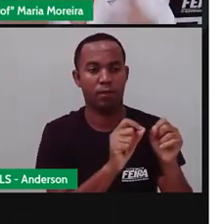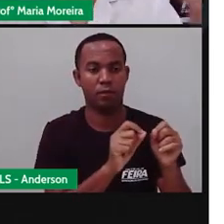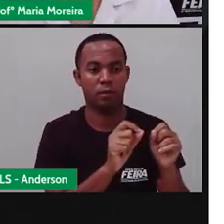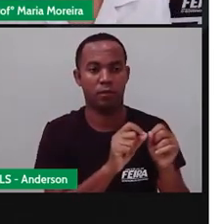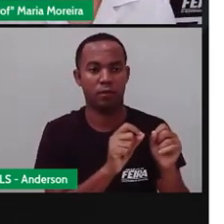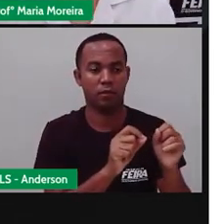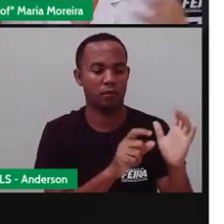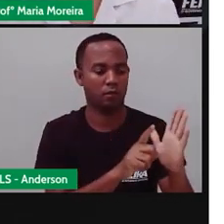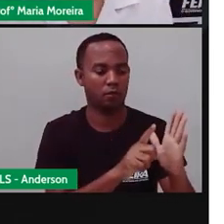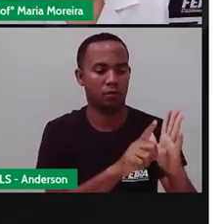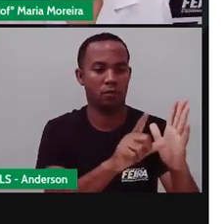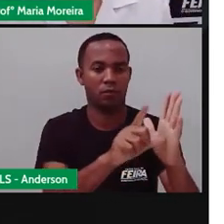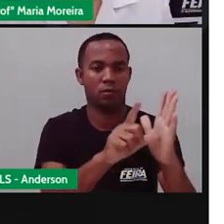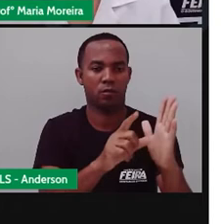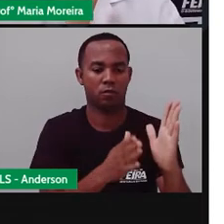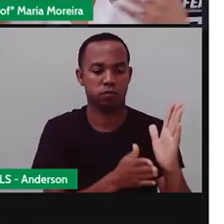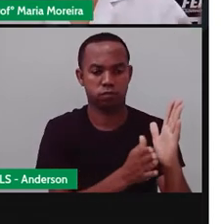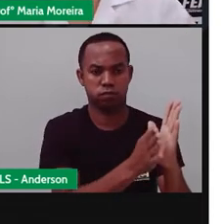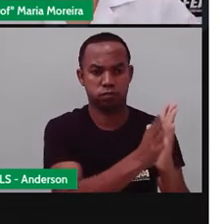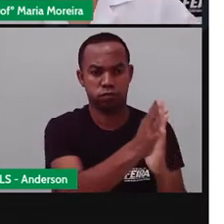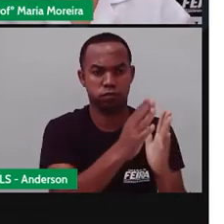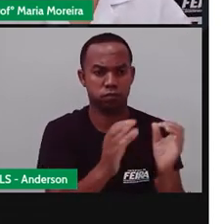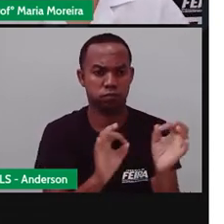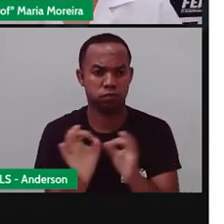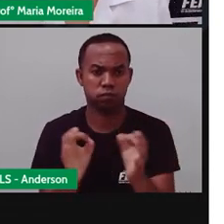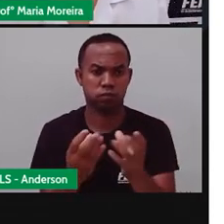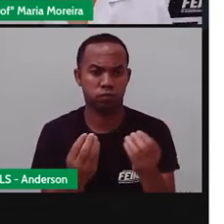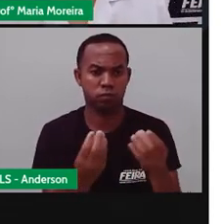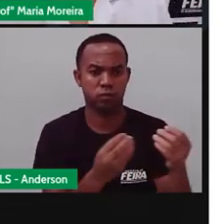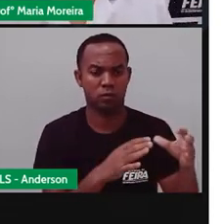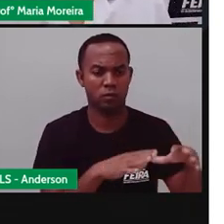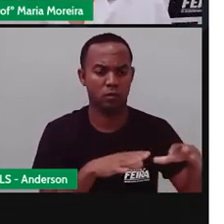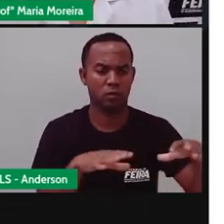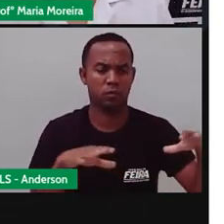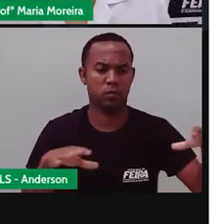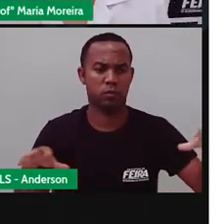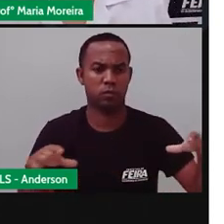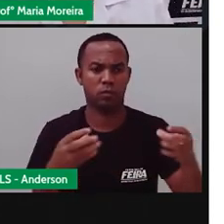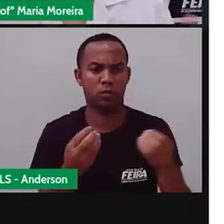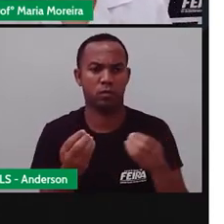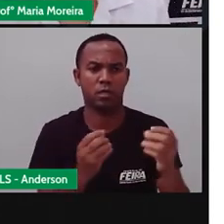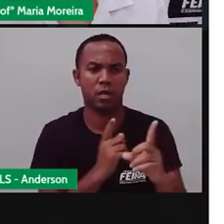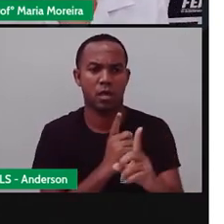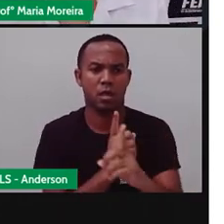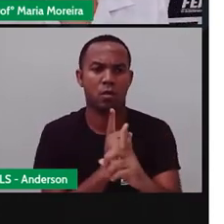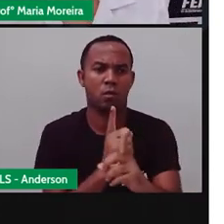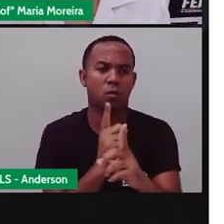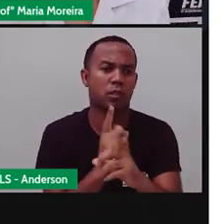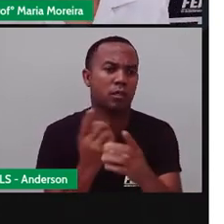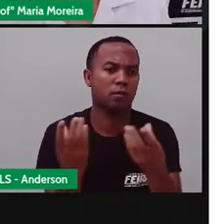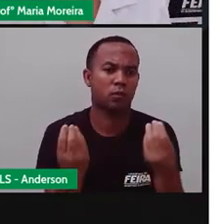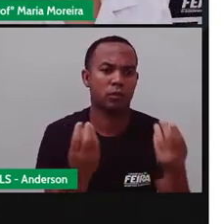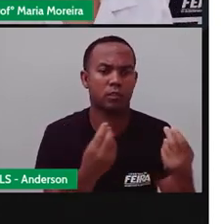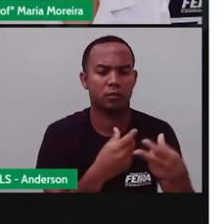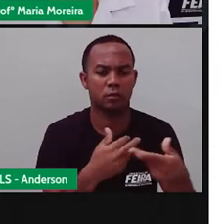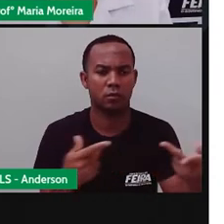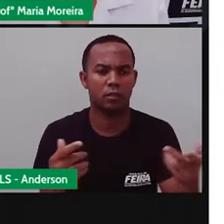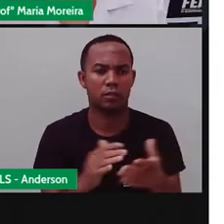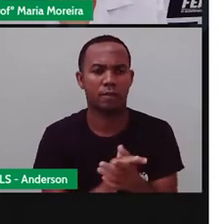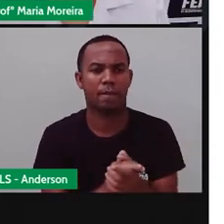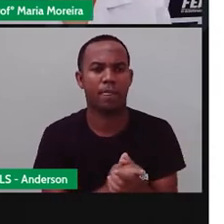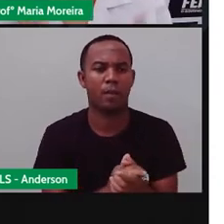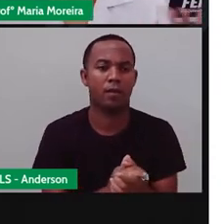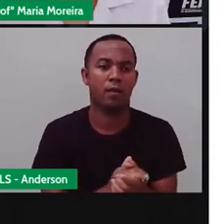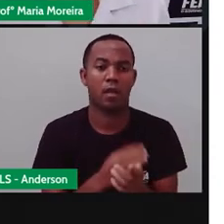Fazendo com que o comércio se desenvolvesse mais e mais por ali. Então, se você for na Cidade Nova, lá você encontra de tudo. É, de fato, uma cidade